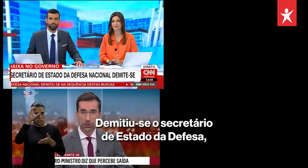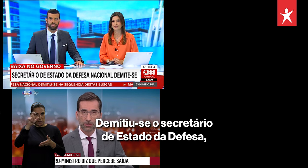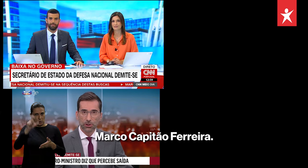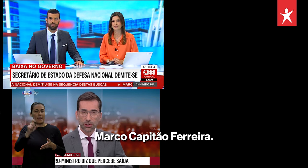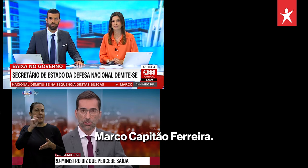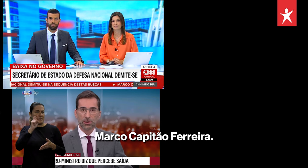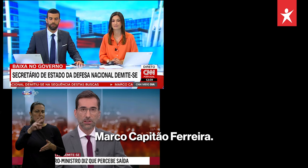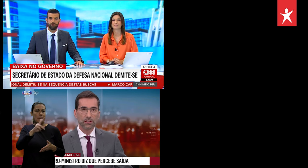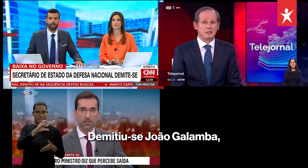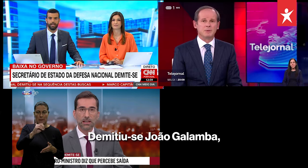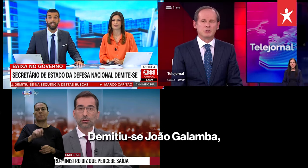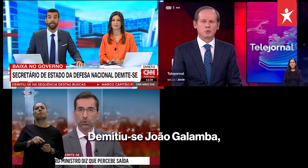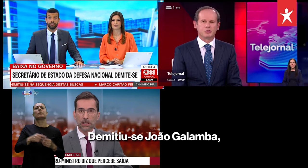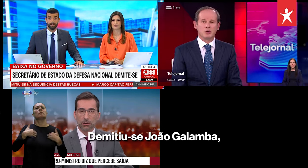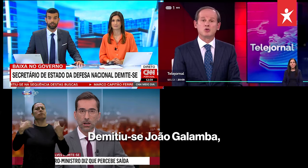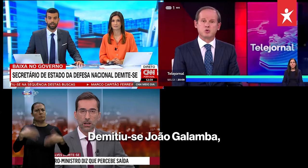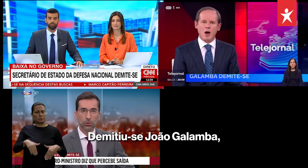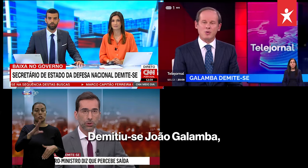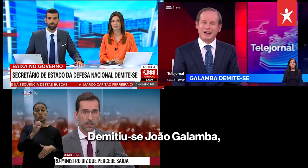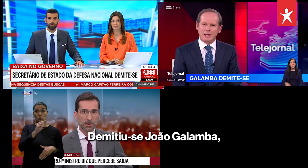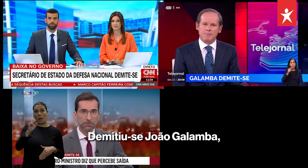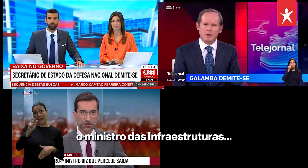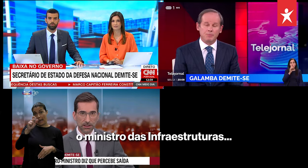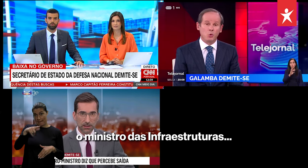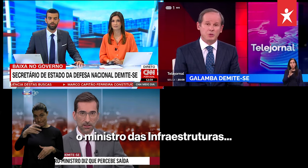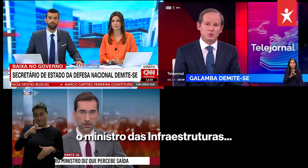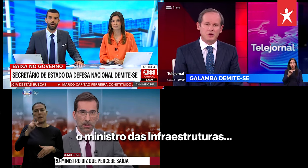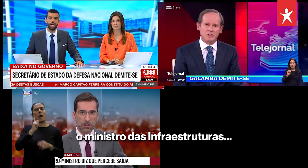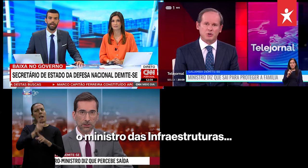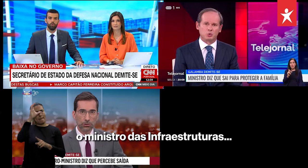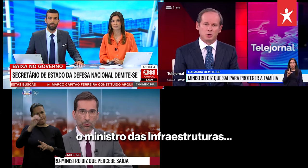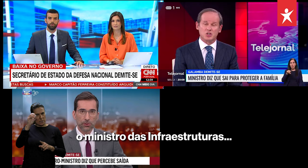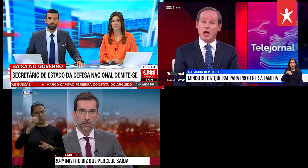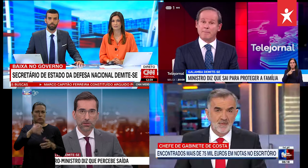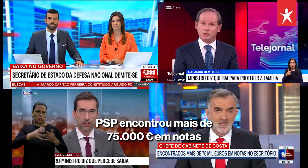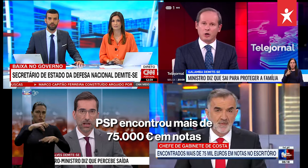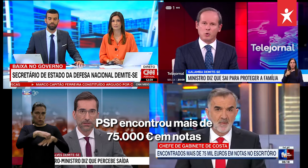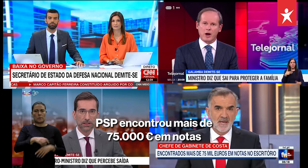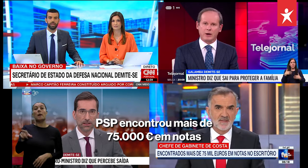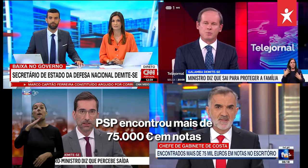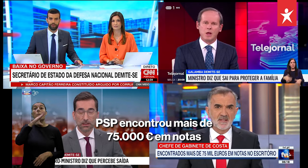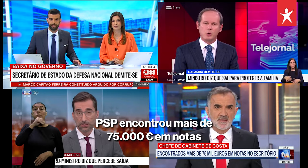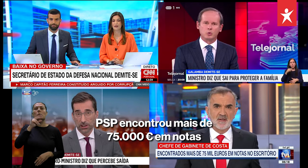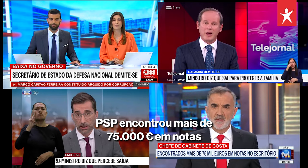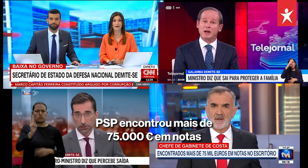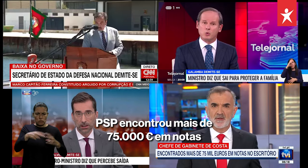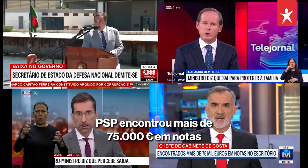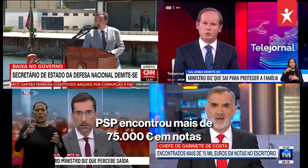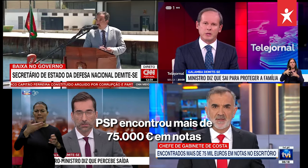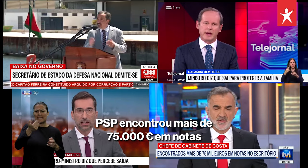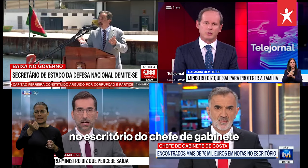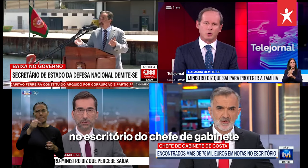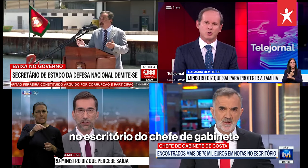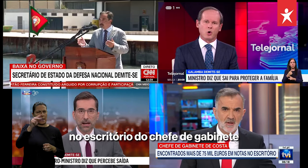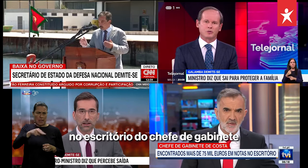de Estado da Defesa Marco Capitão Ferreira. Demitiu-se João Galamba, o Ministro das Infraestruturas. A SP encontrou mais de 75 mil euros